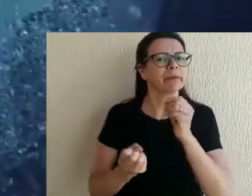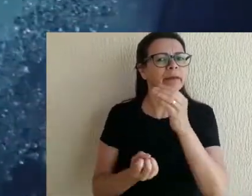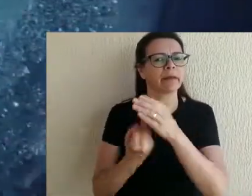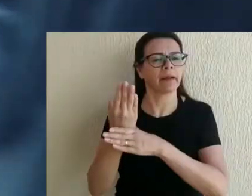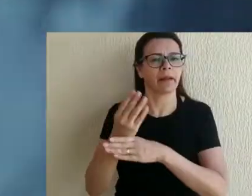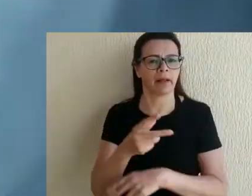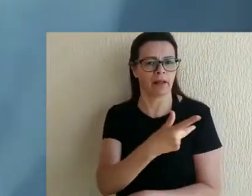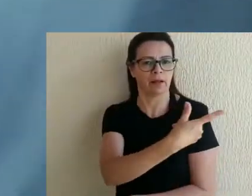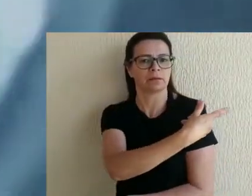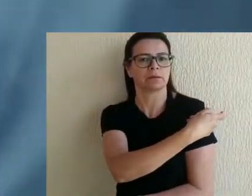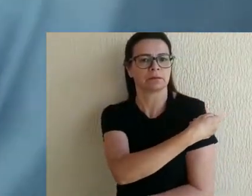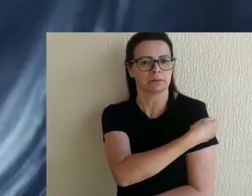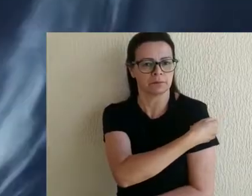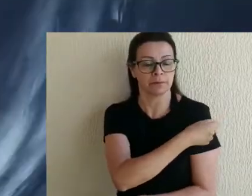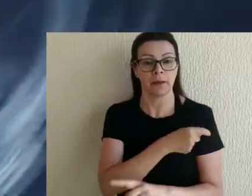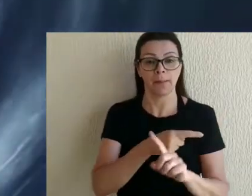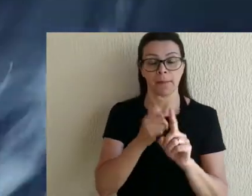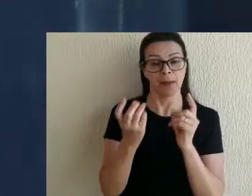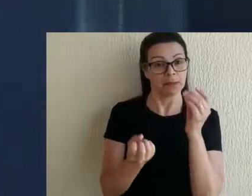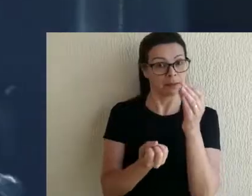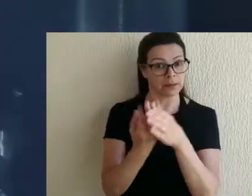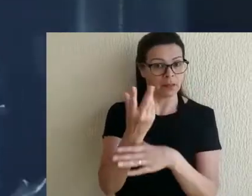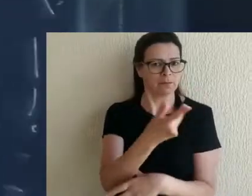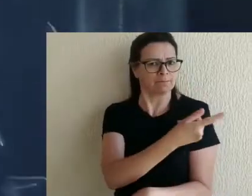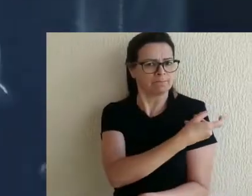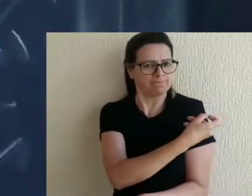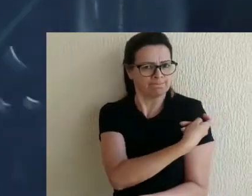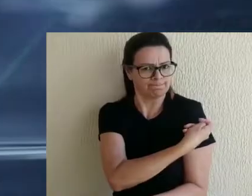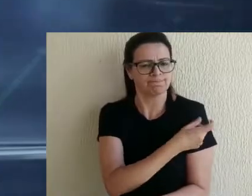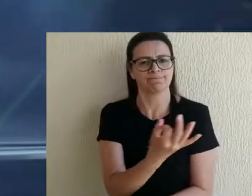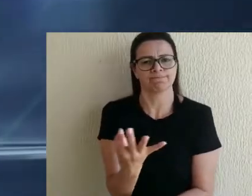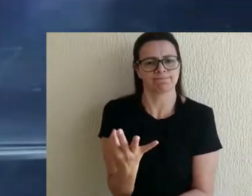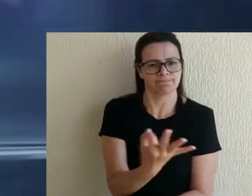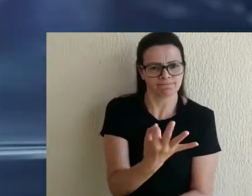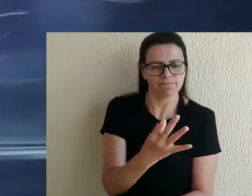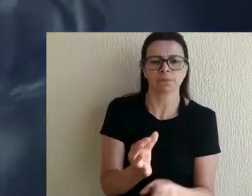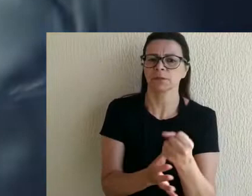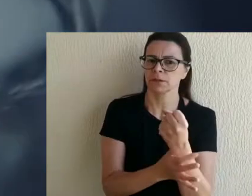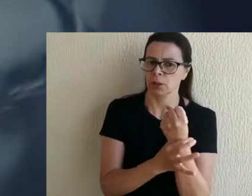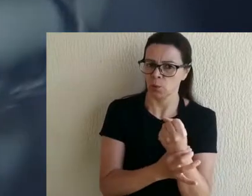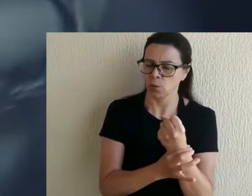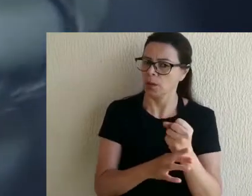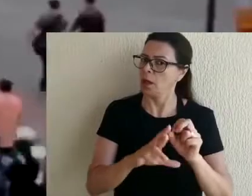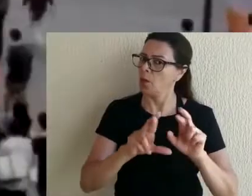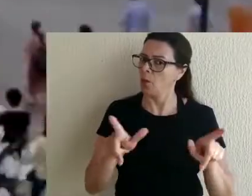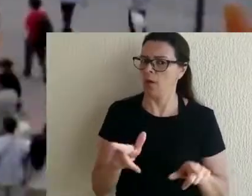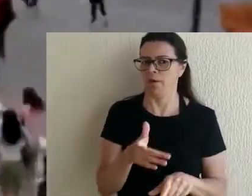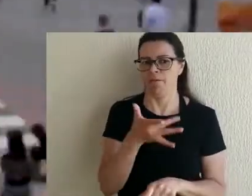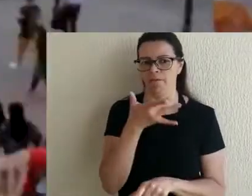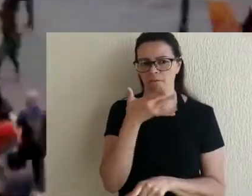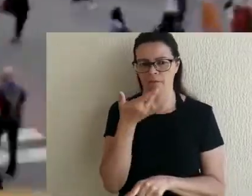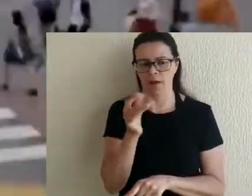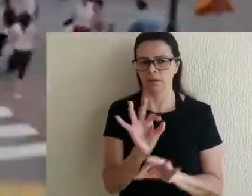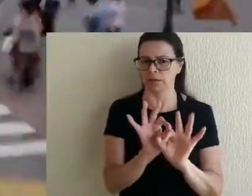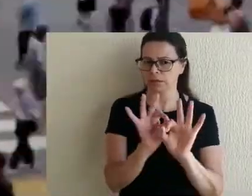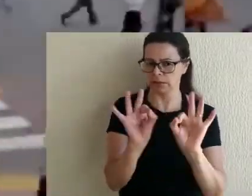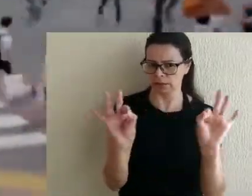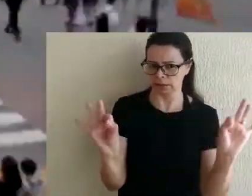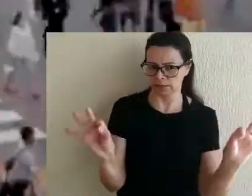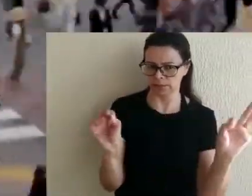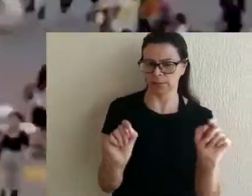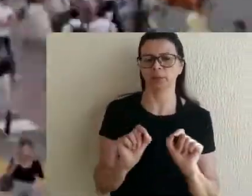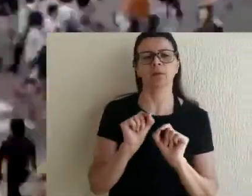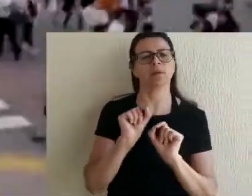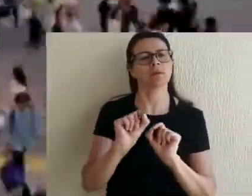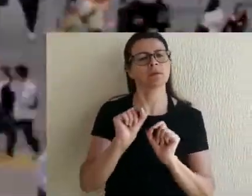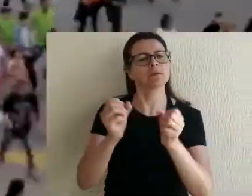esperanças têm se voltado ao desenvolvimento de uma vacina. Mas o processo para a elaboração de uma vacina eficiente e segura não é